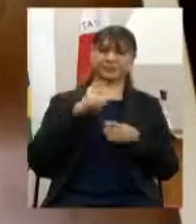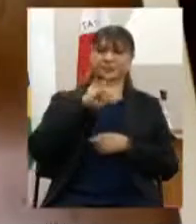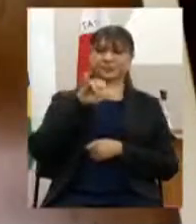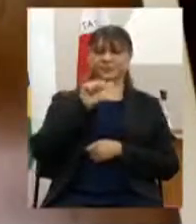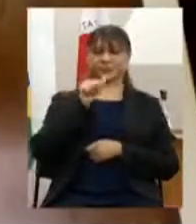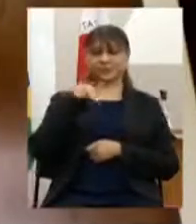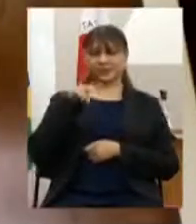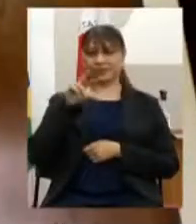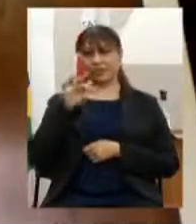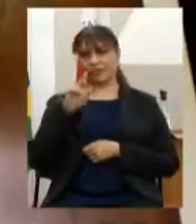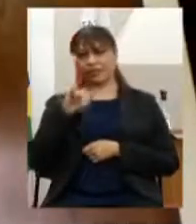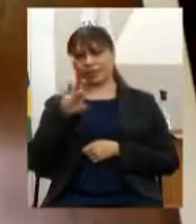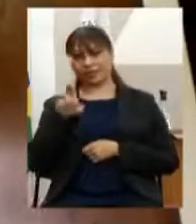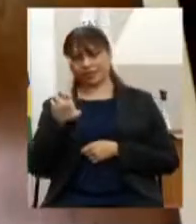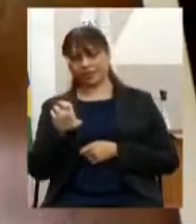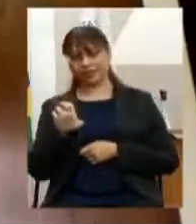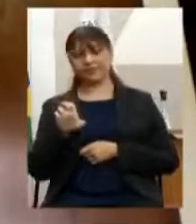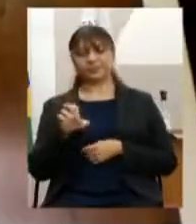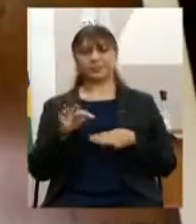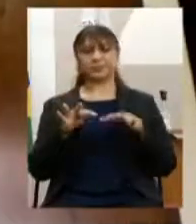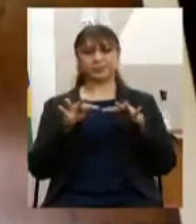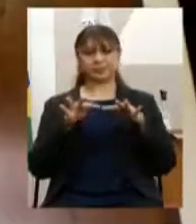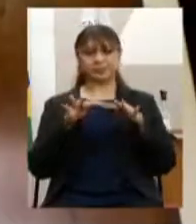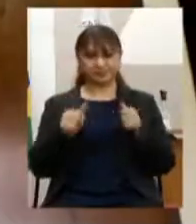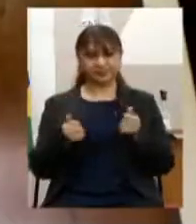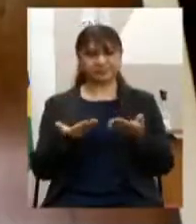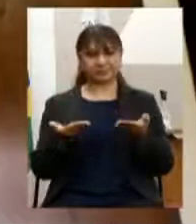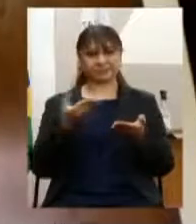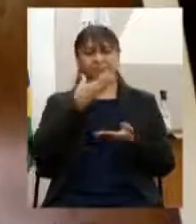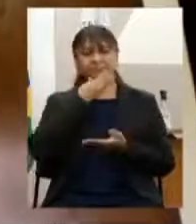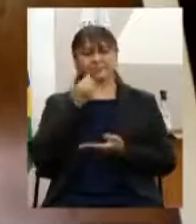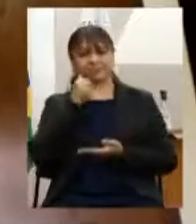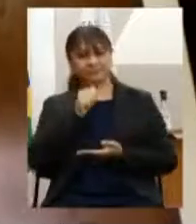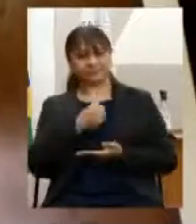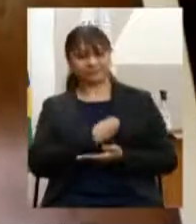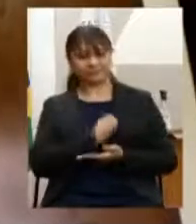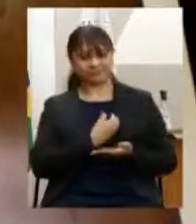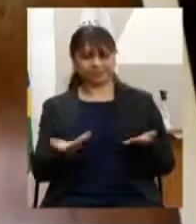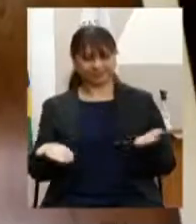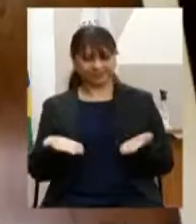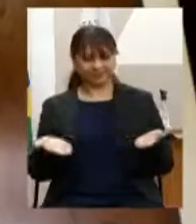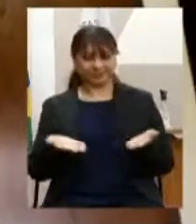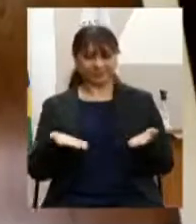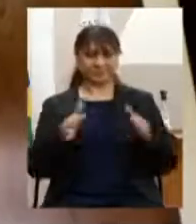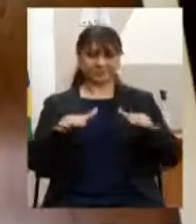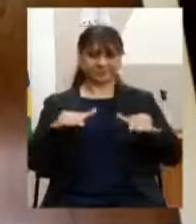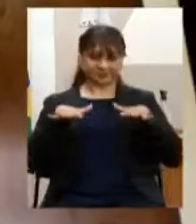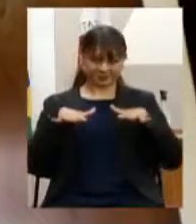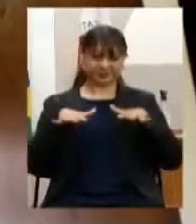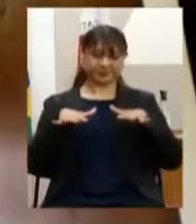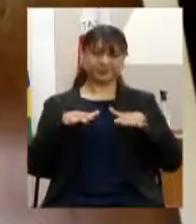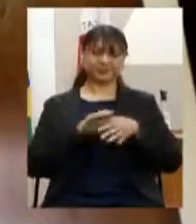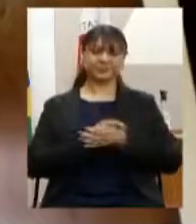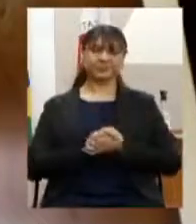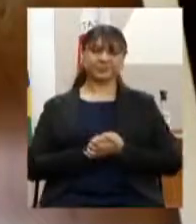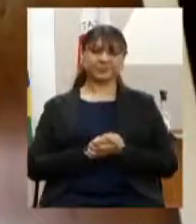tarde a todos e todas que participam conosco desta audiência pública